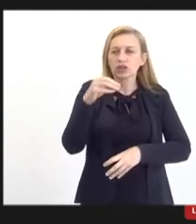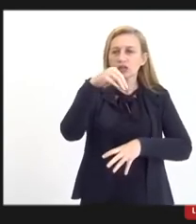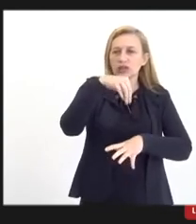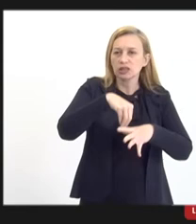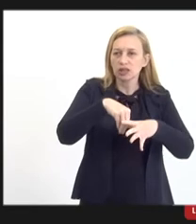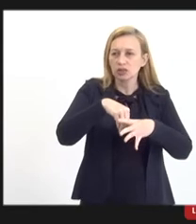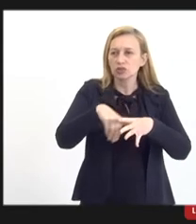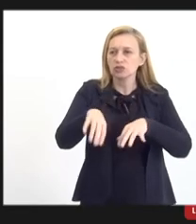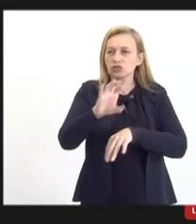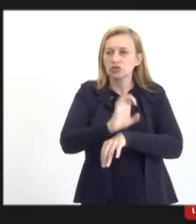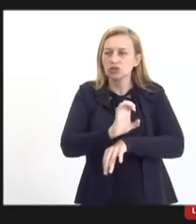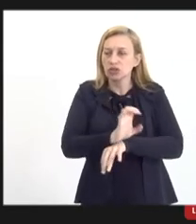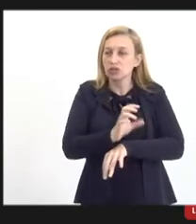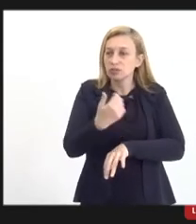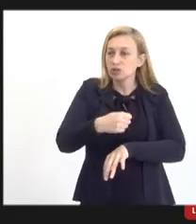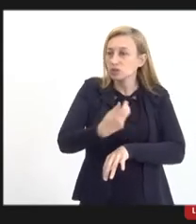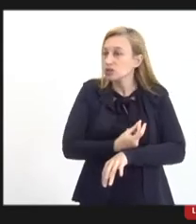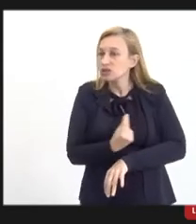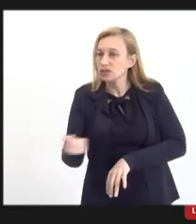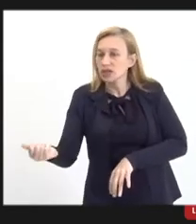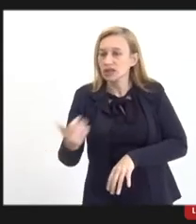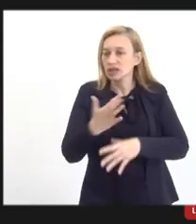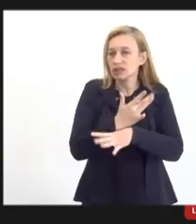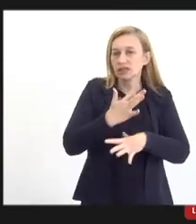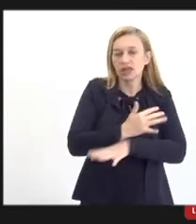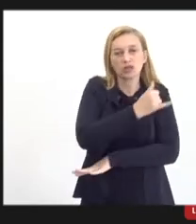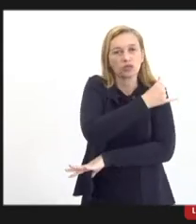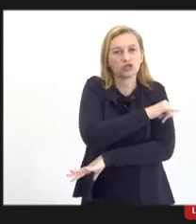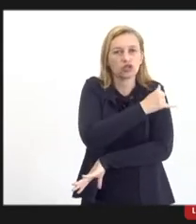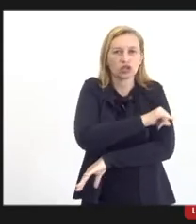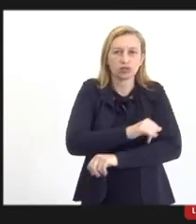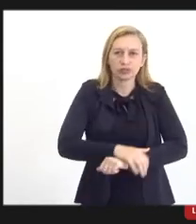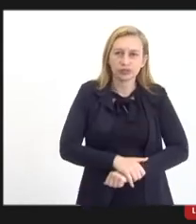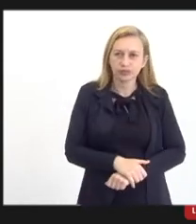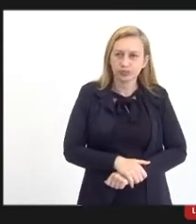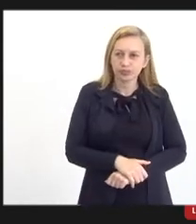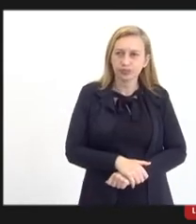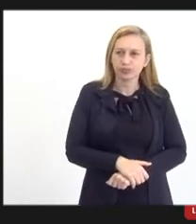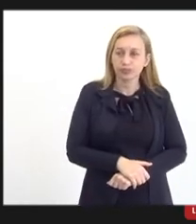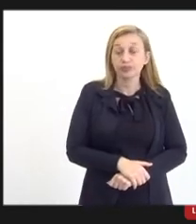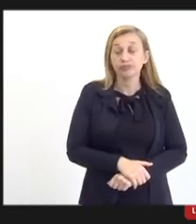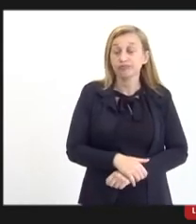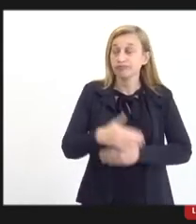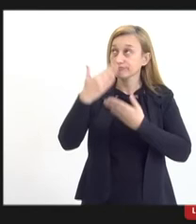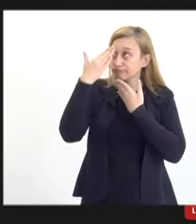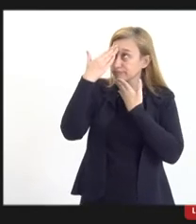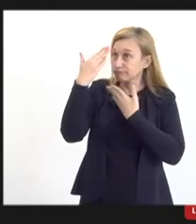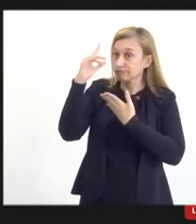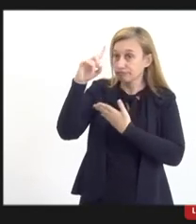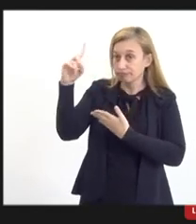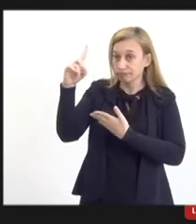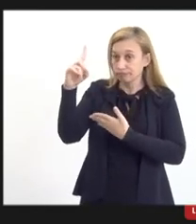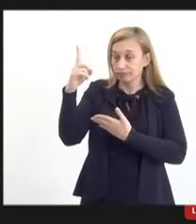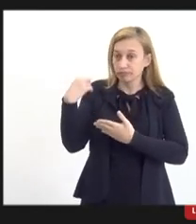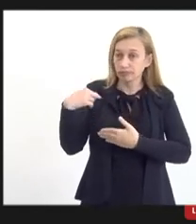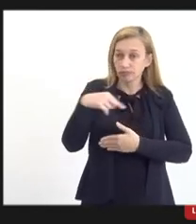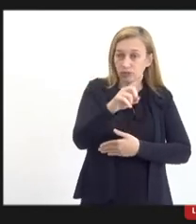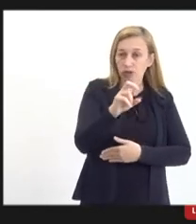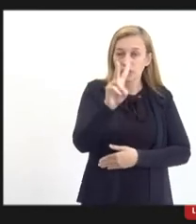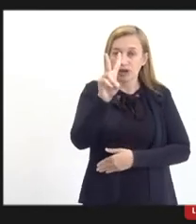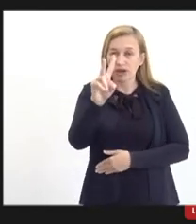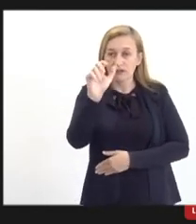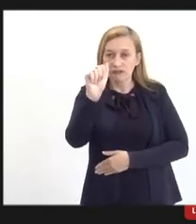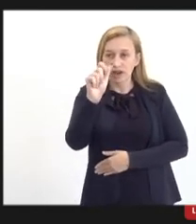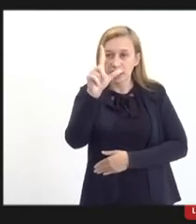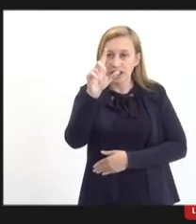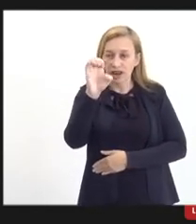Estado teve que sair daqui da cidade do Rio de Janeiro. Graças a Deus, foi para Valença, onde ele já tinha uma